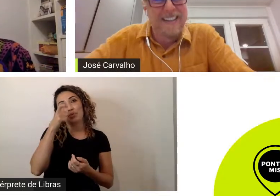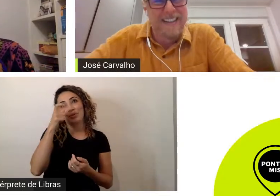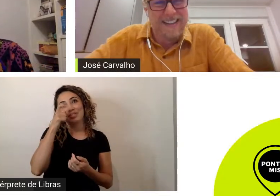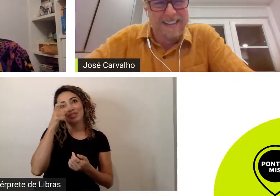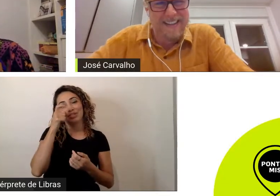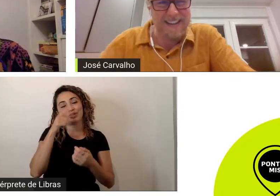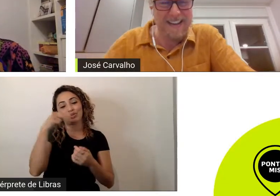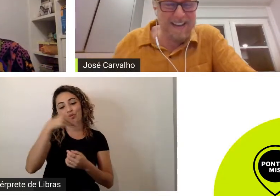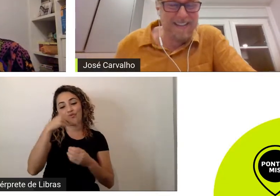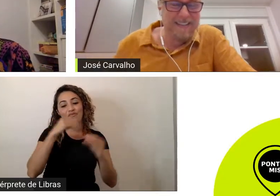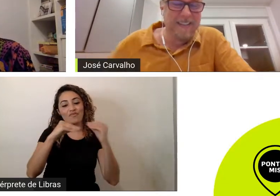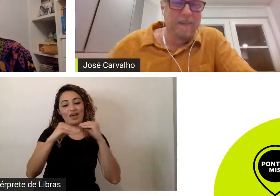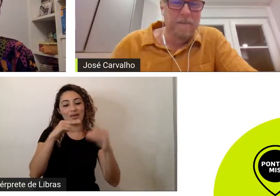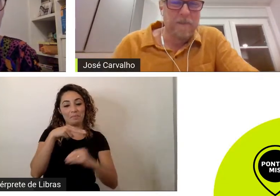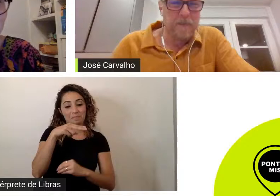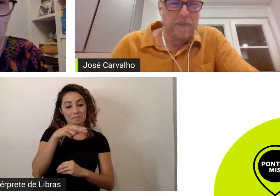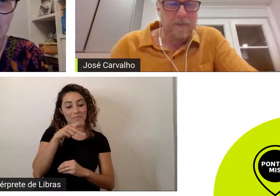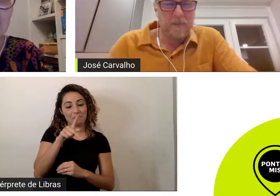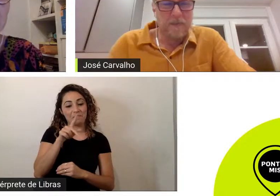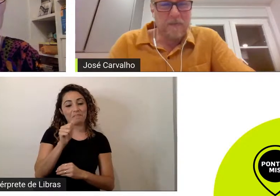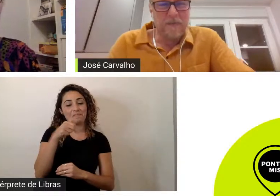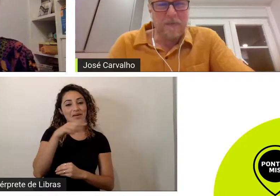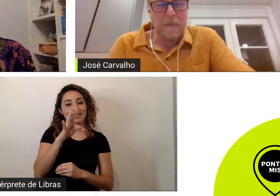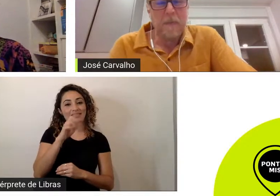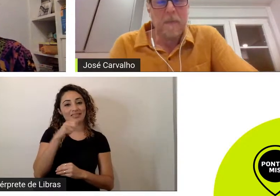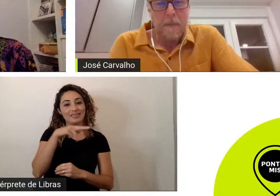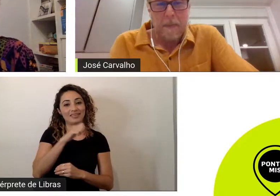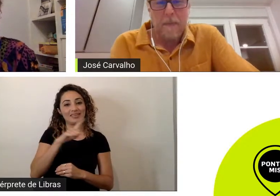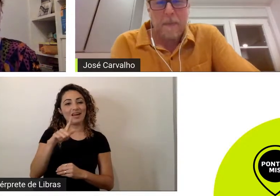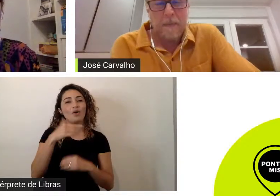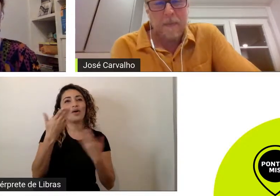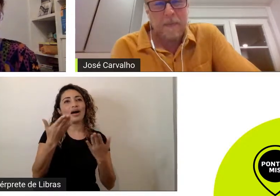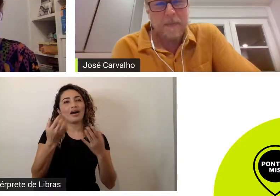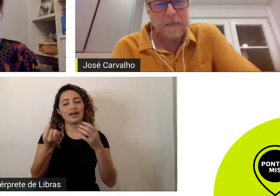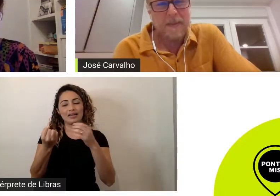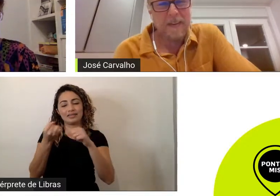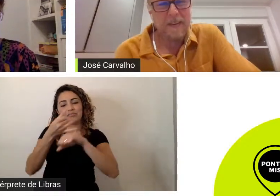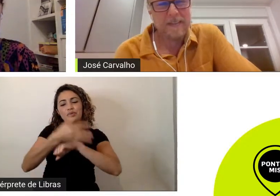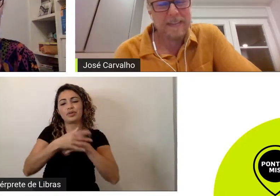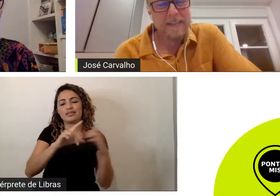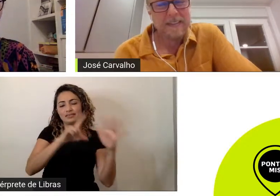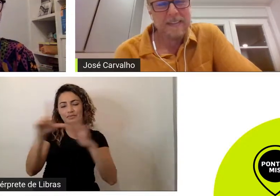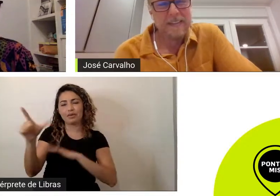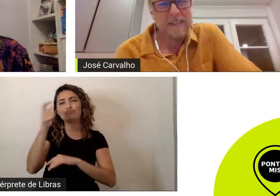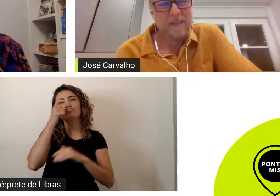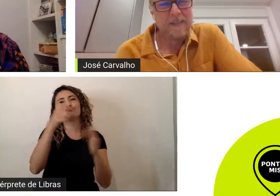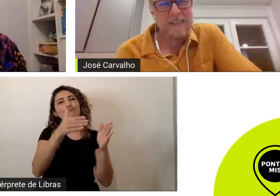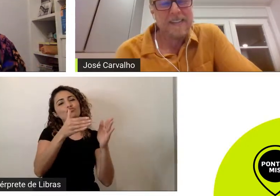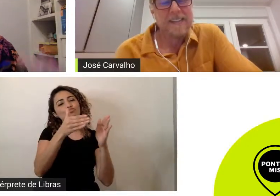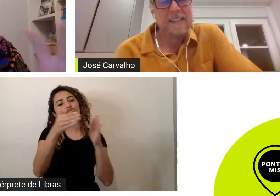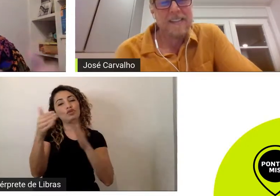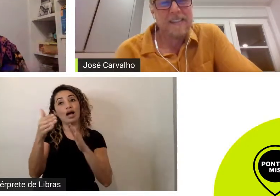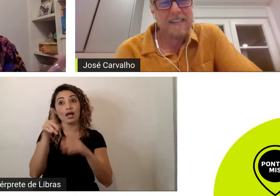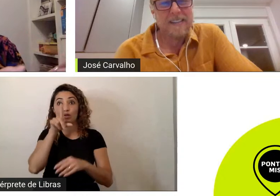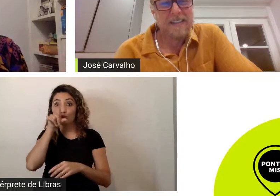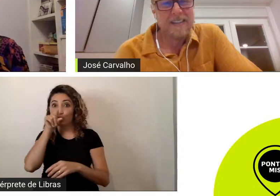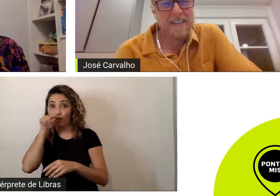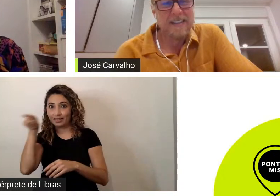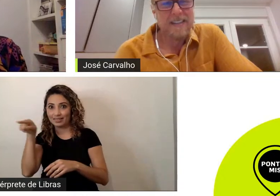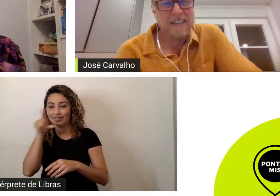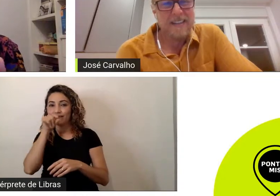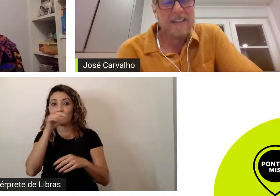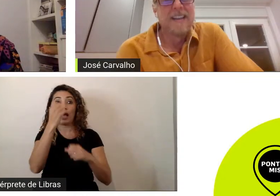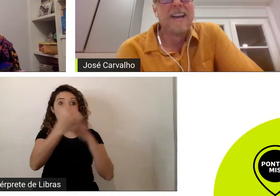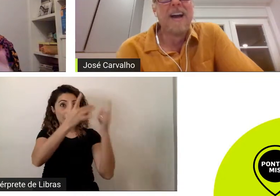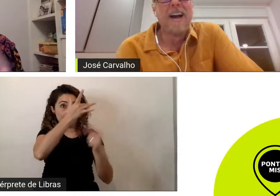a novela e na madrugada nessa semana um dos capítulos é o pessoal do Twitter porque tem gente que assiste a novela no